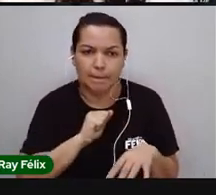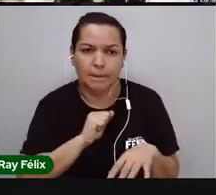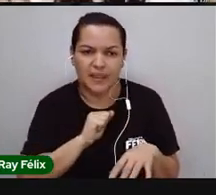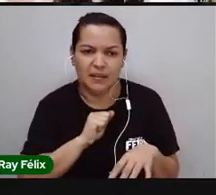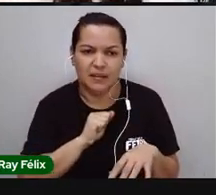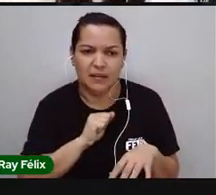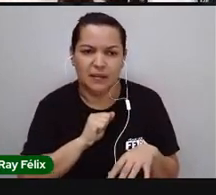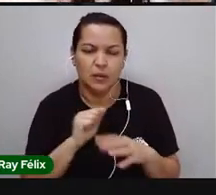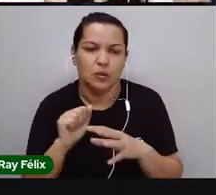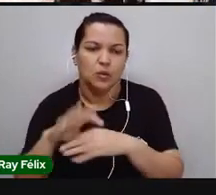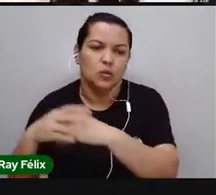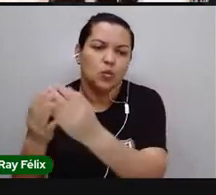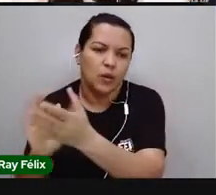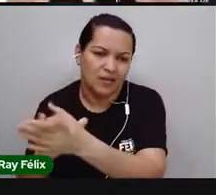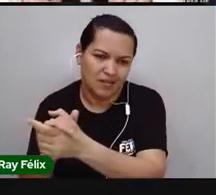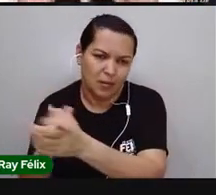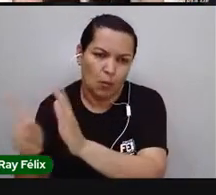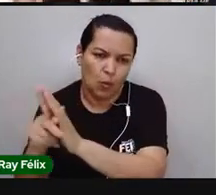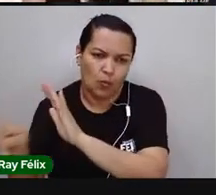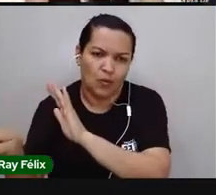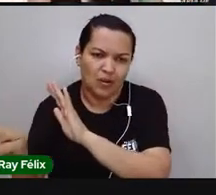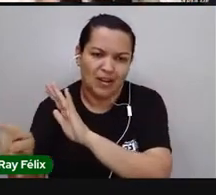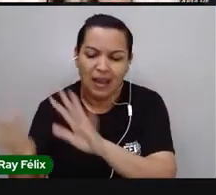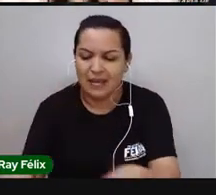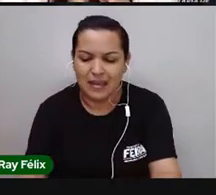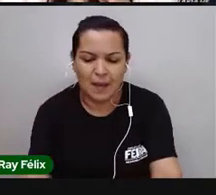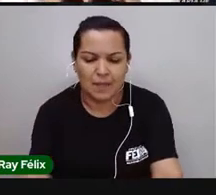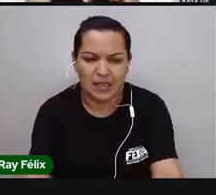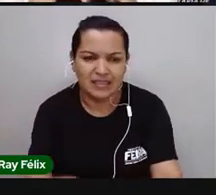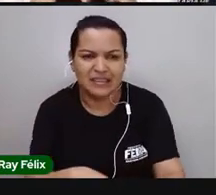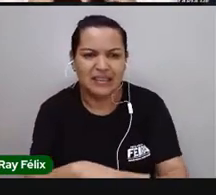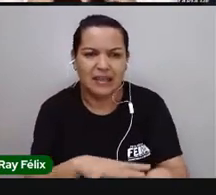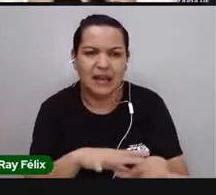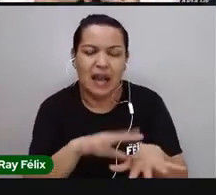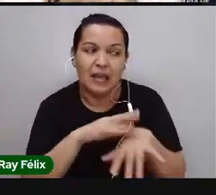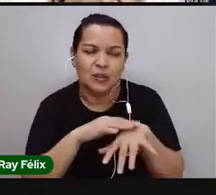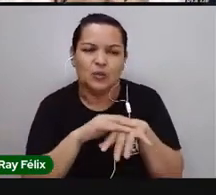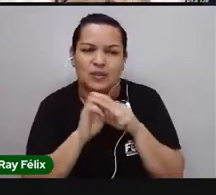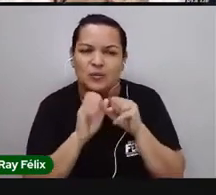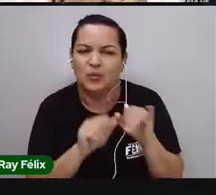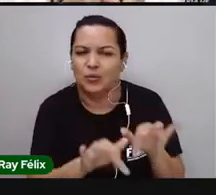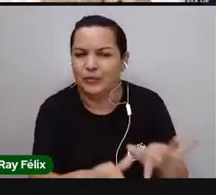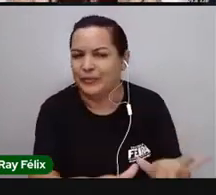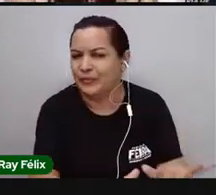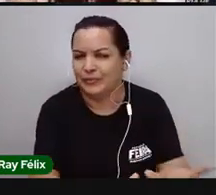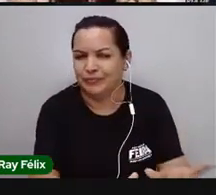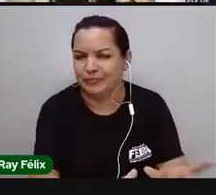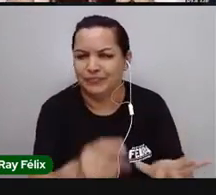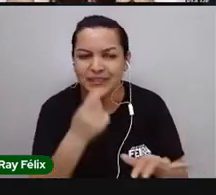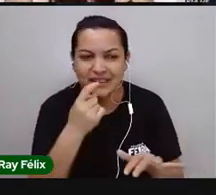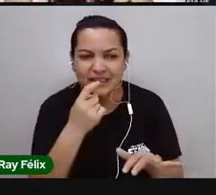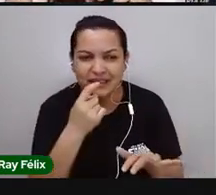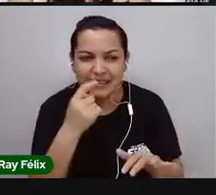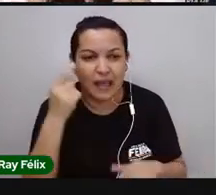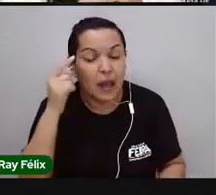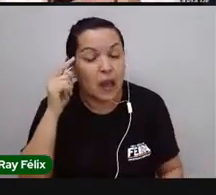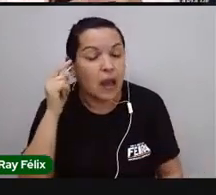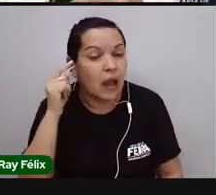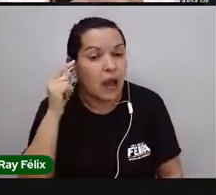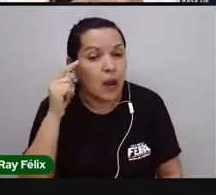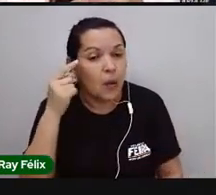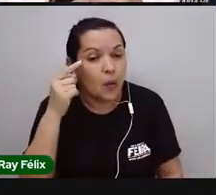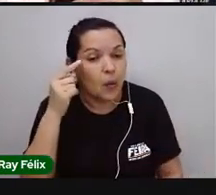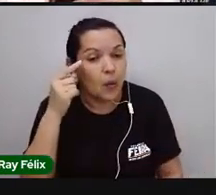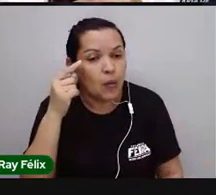toalha, peguei na mesa, e aí vou tocar, vou limpar o dente, vou coçar rapidinho